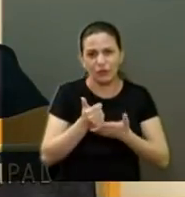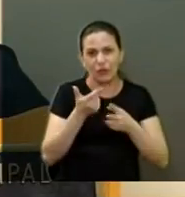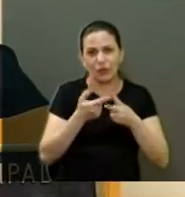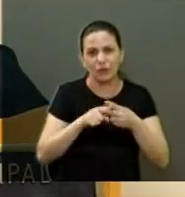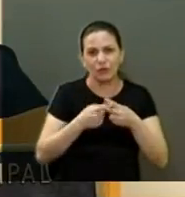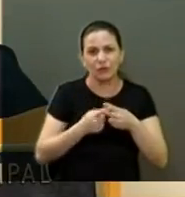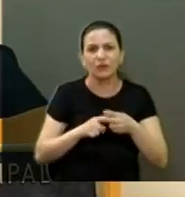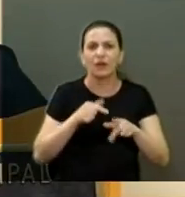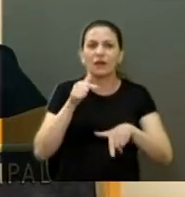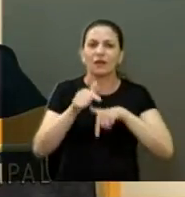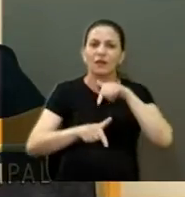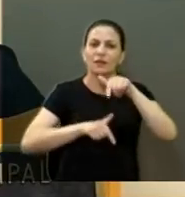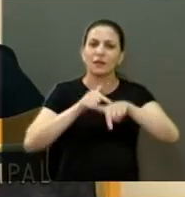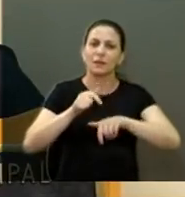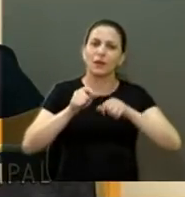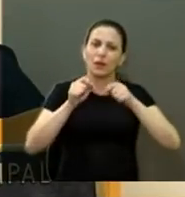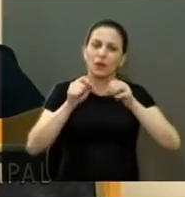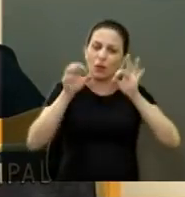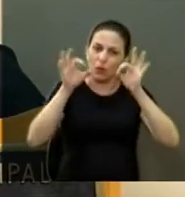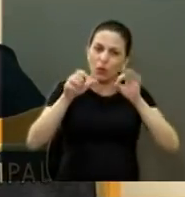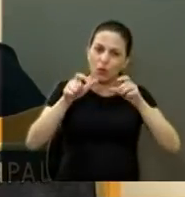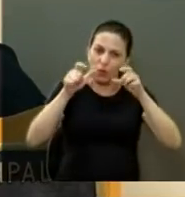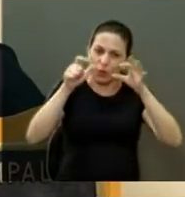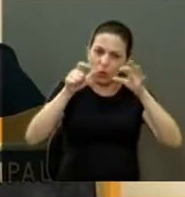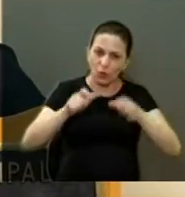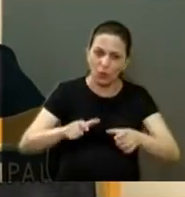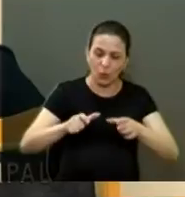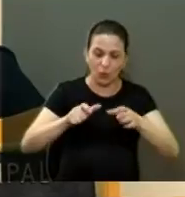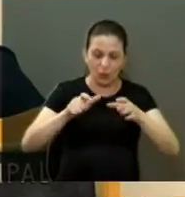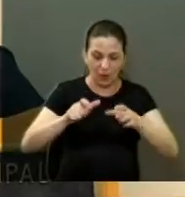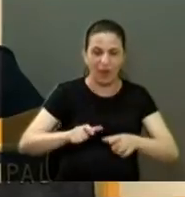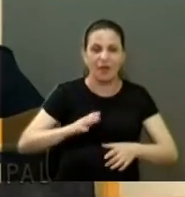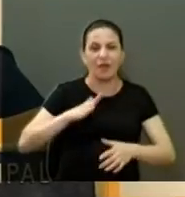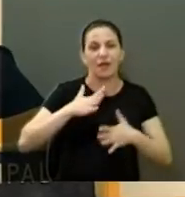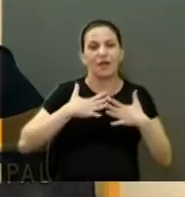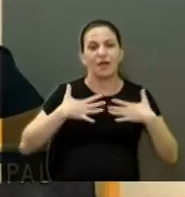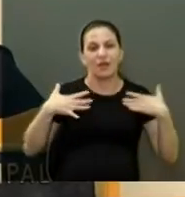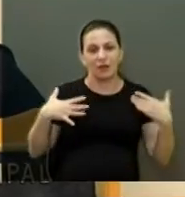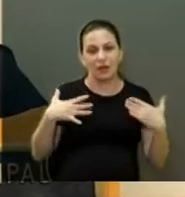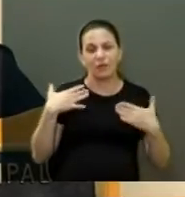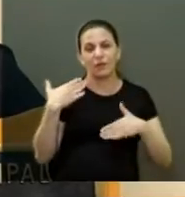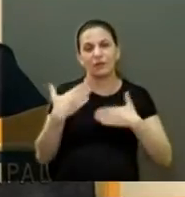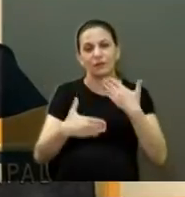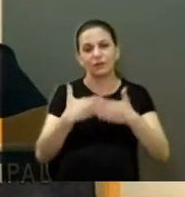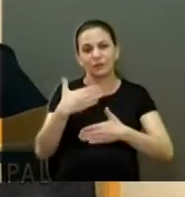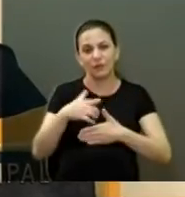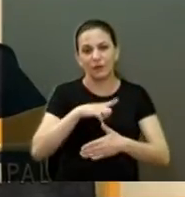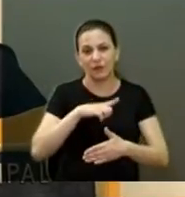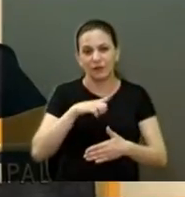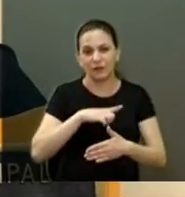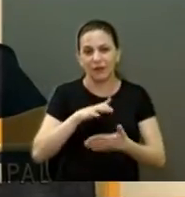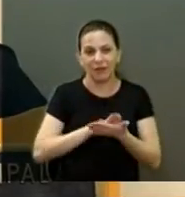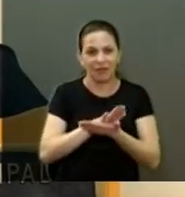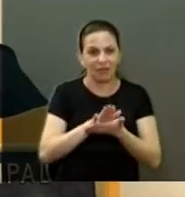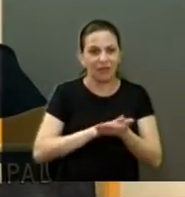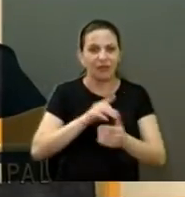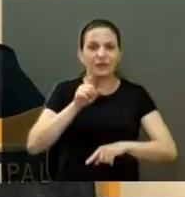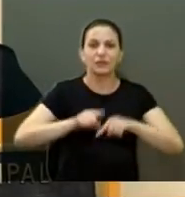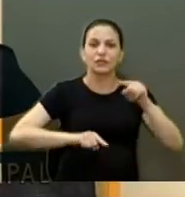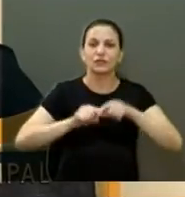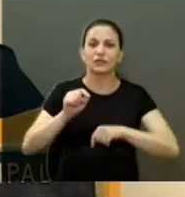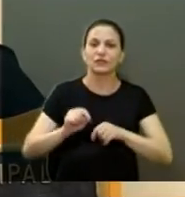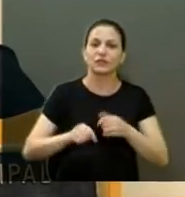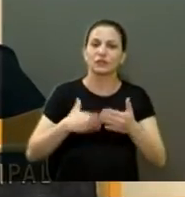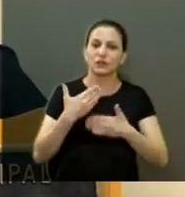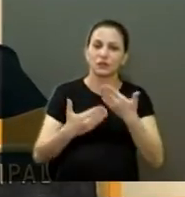e trabalha num lugar agradável, em um local que o município não precisa desenvolver nenhum tipo de atividade ali, muito